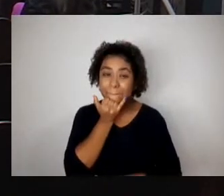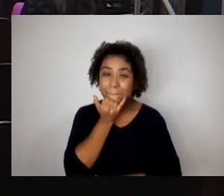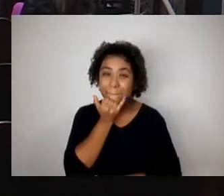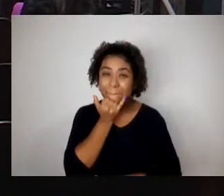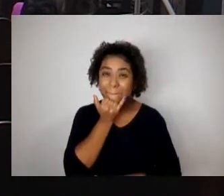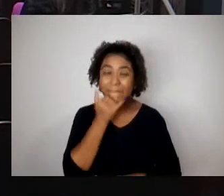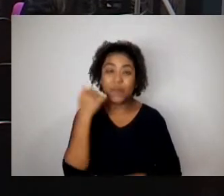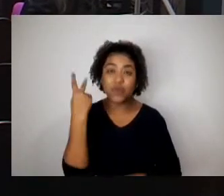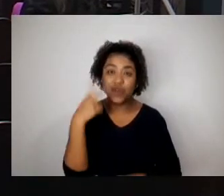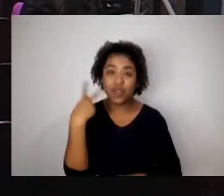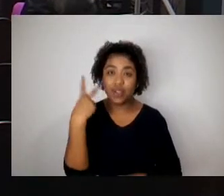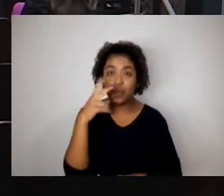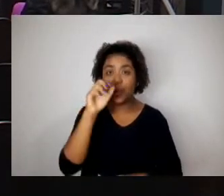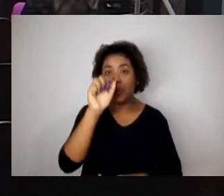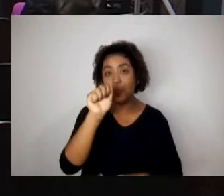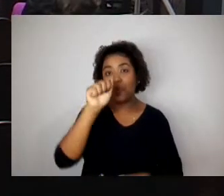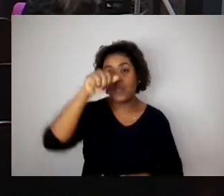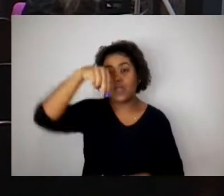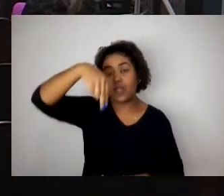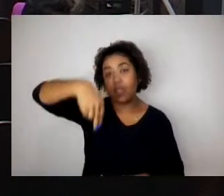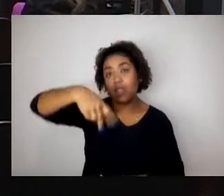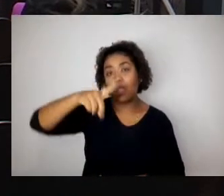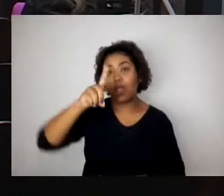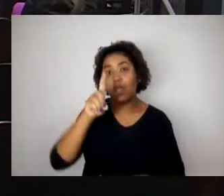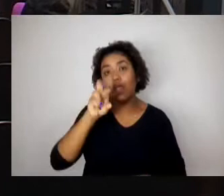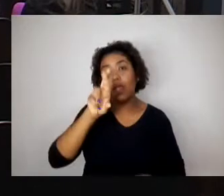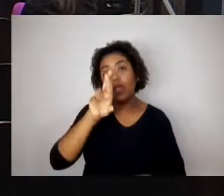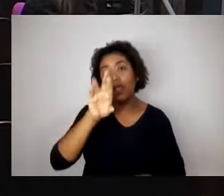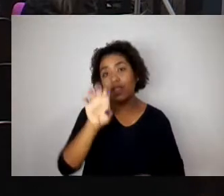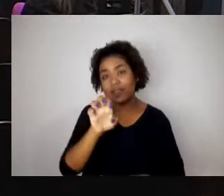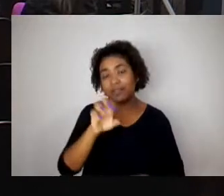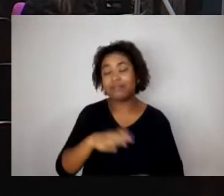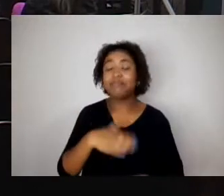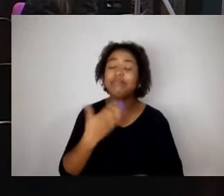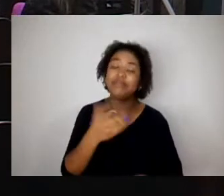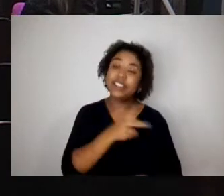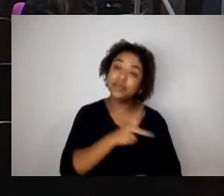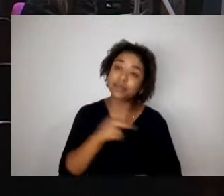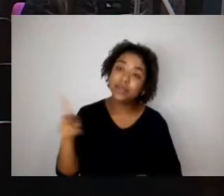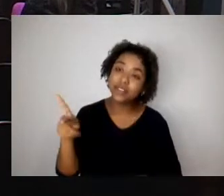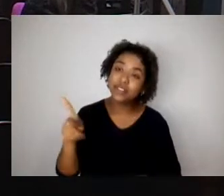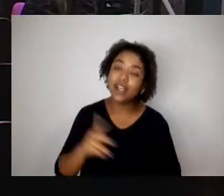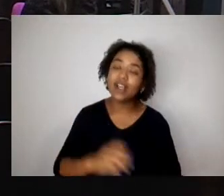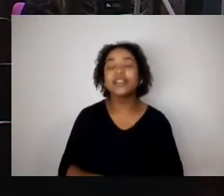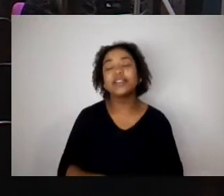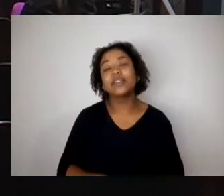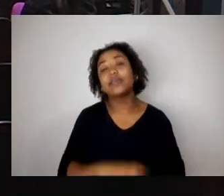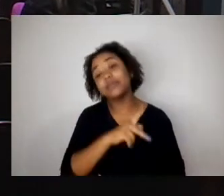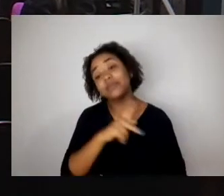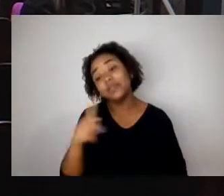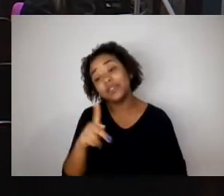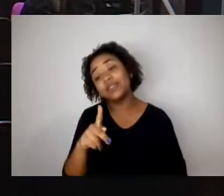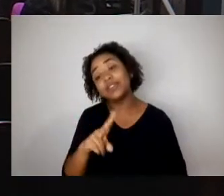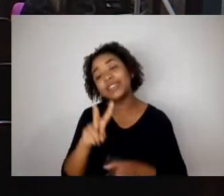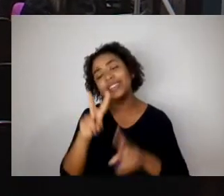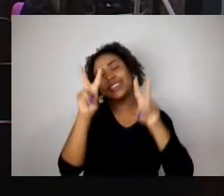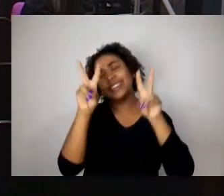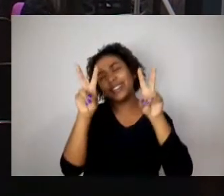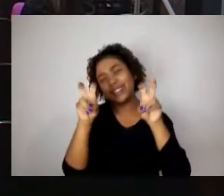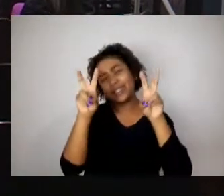desculpa. Senhor presidente, senhor presidente, esse assunto, na verdade, todo mundo sabe,